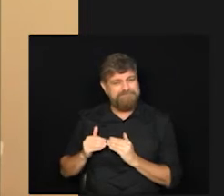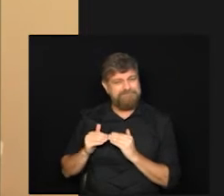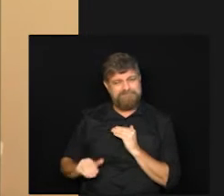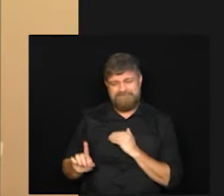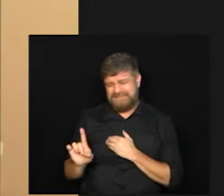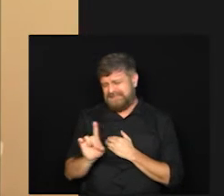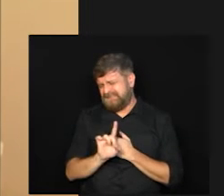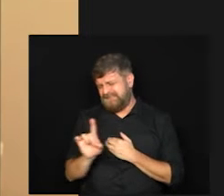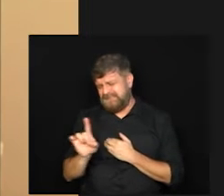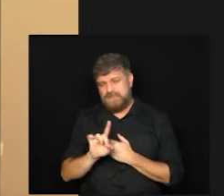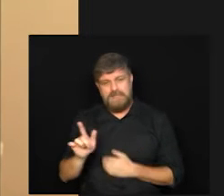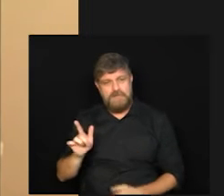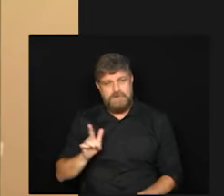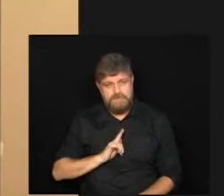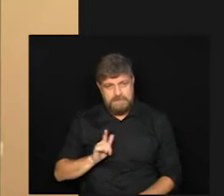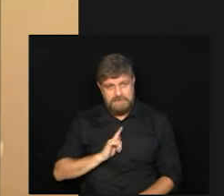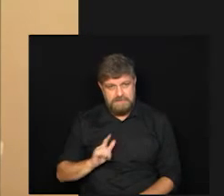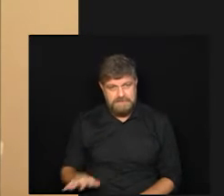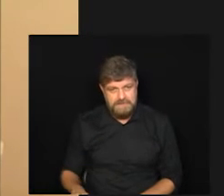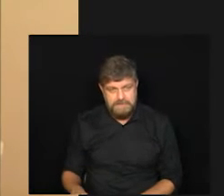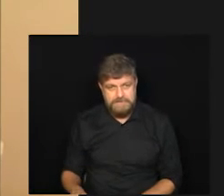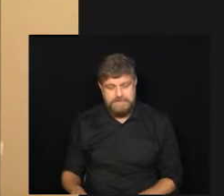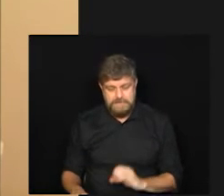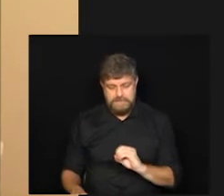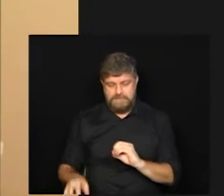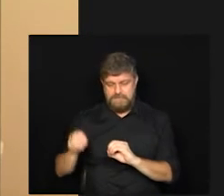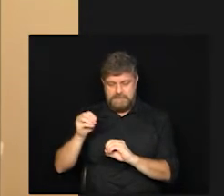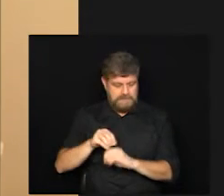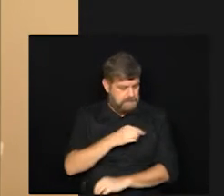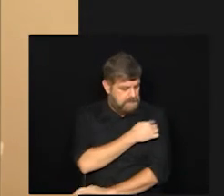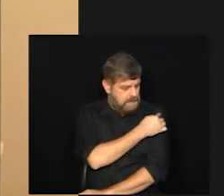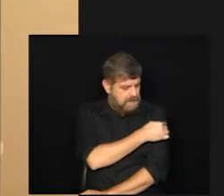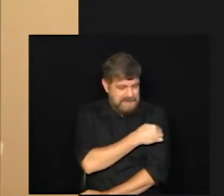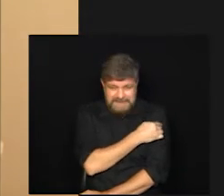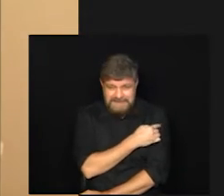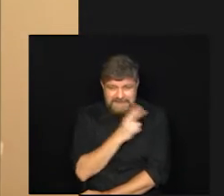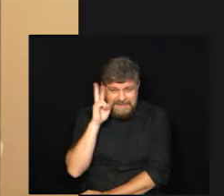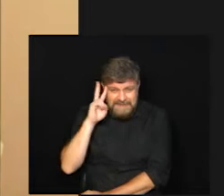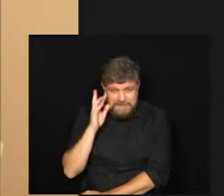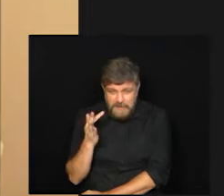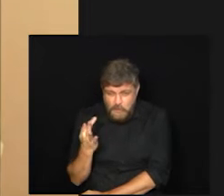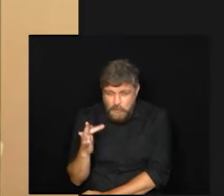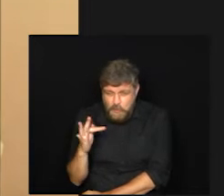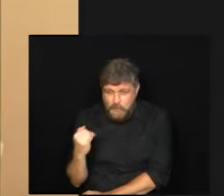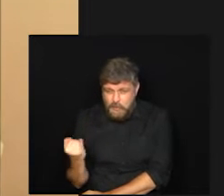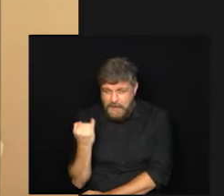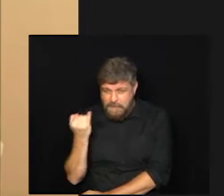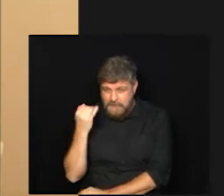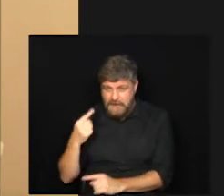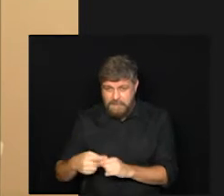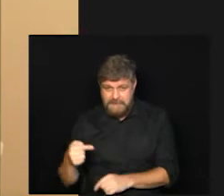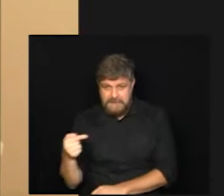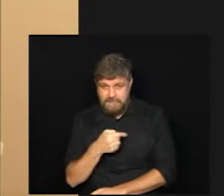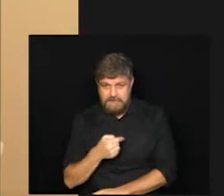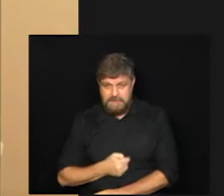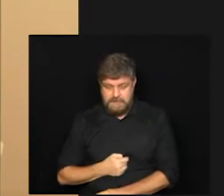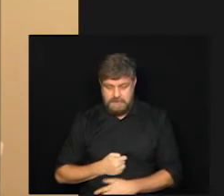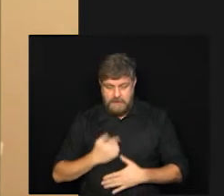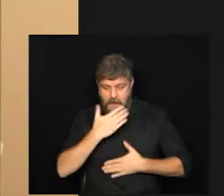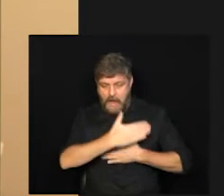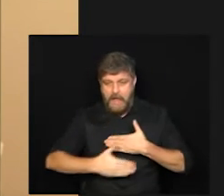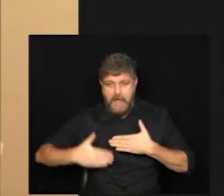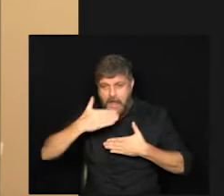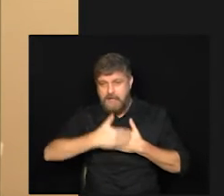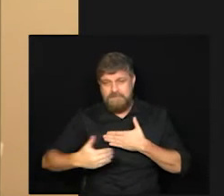é nessas adjuvantes que eu falei que a dor no braço é importante é porque vai recrutar o nosso sistema imunológico